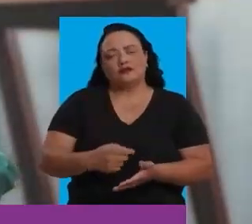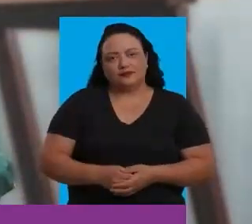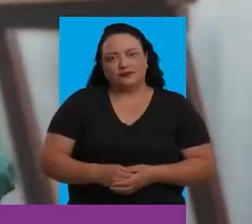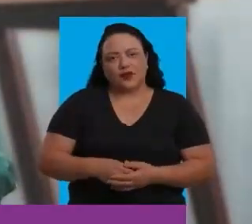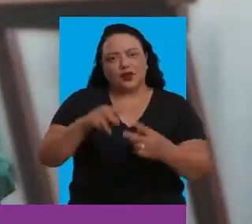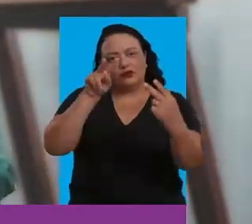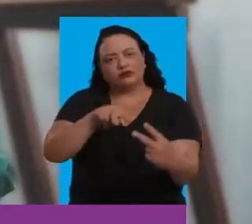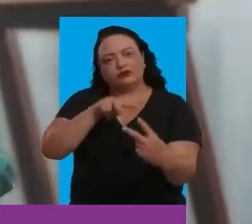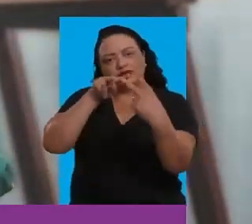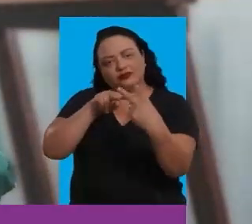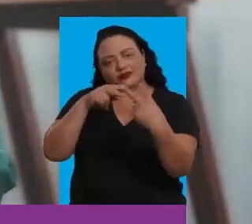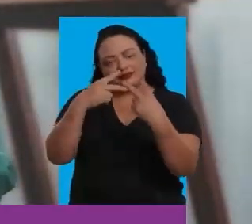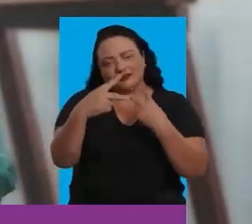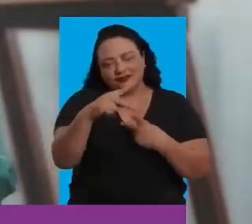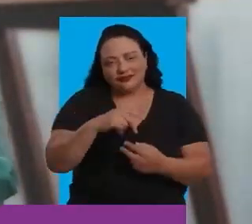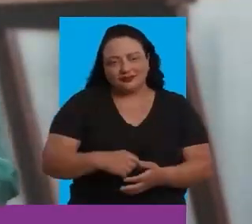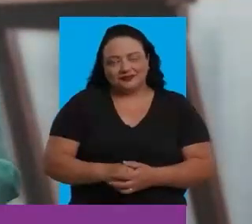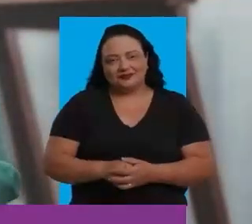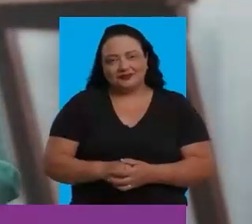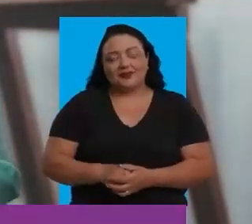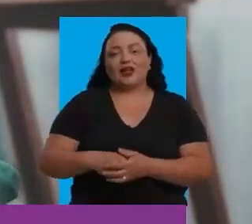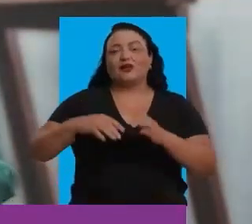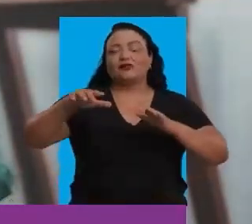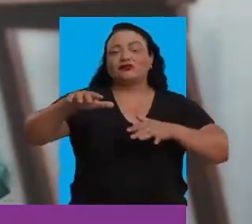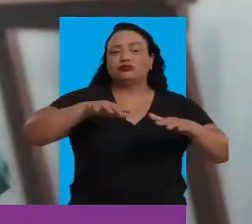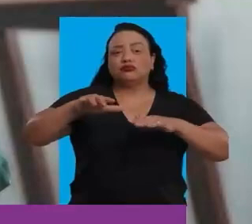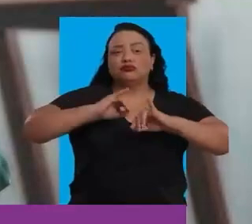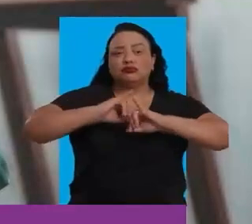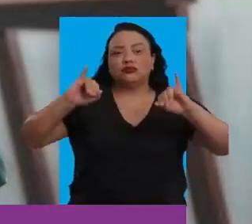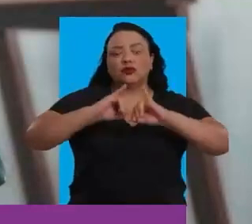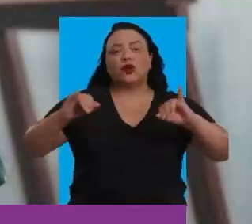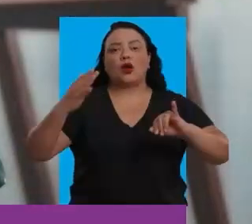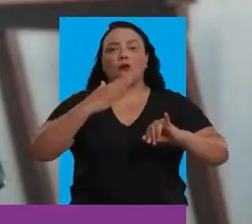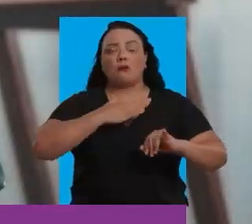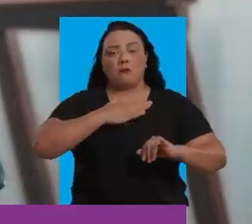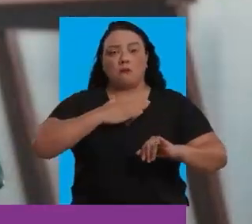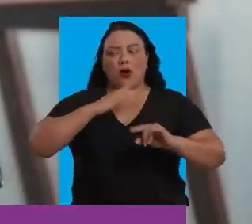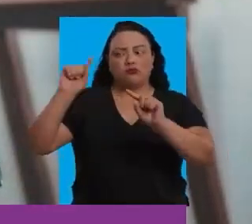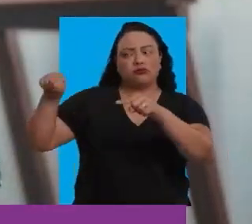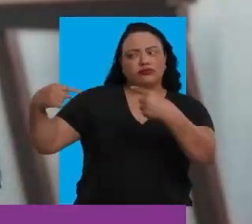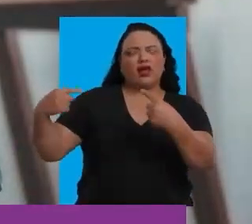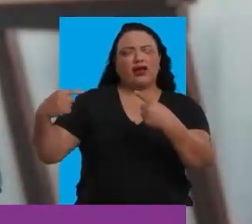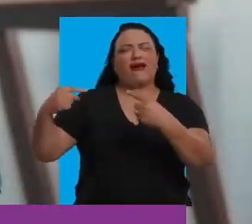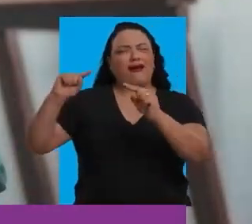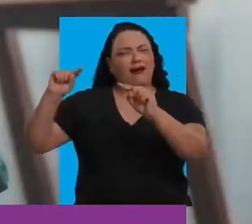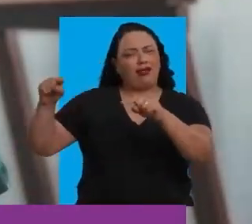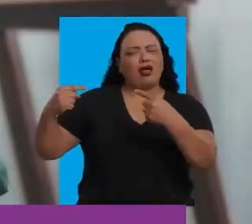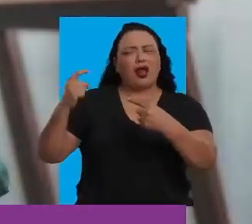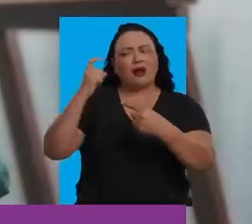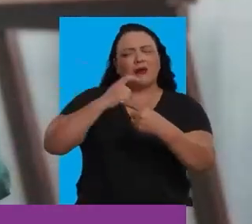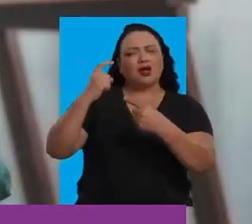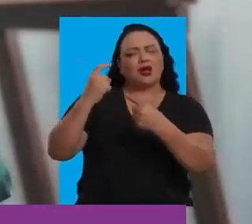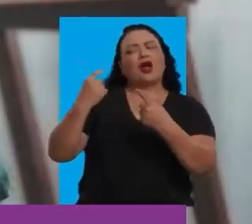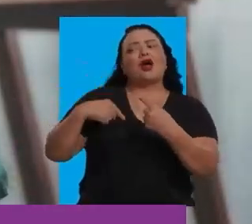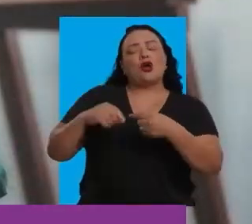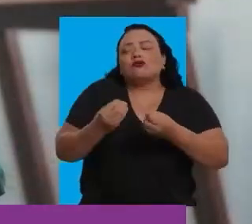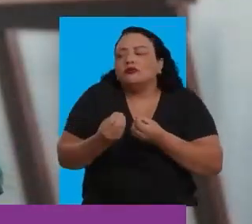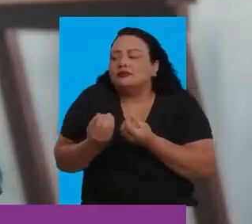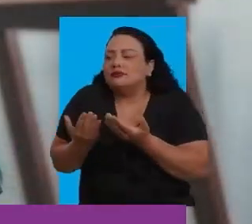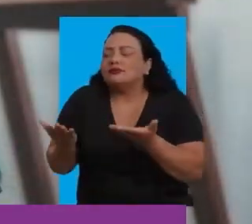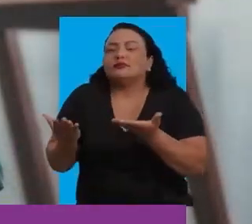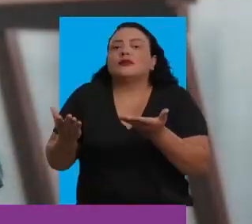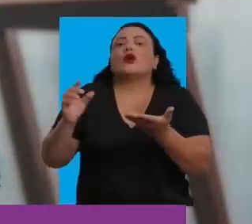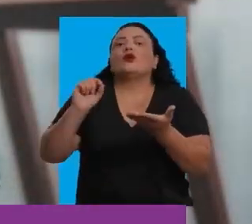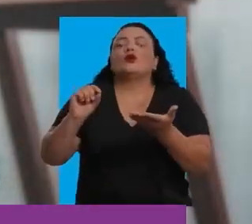questão de dizer eu mesma, olhando nos seus olhos. Em uma campanha onde meus adversários optaram pelas ofensas e